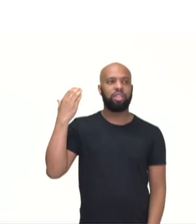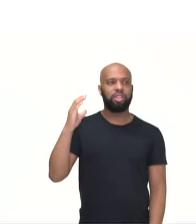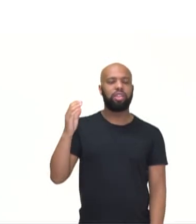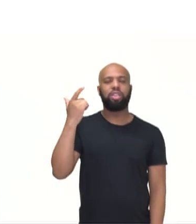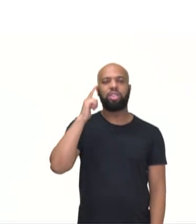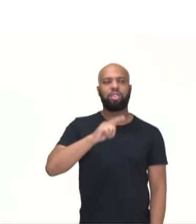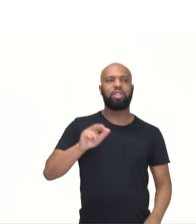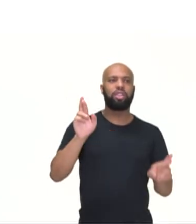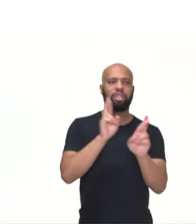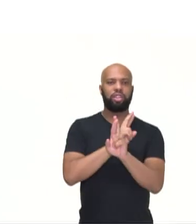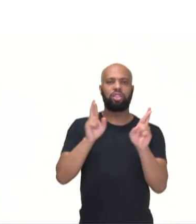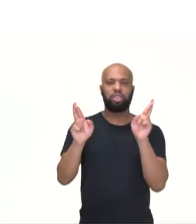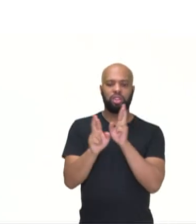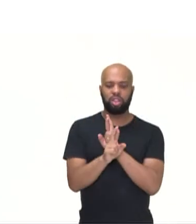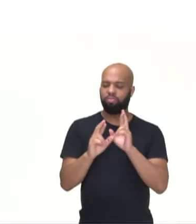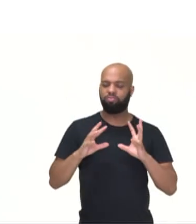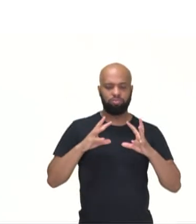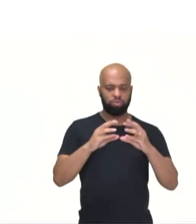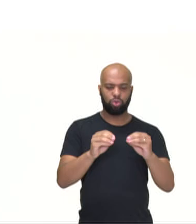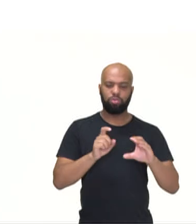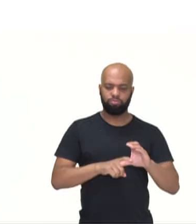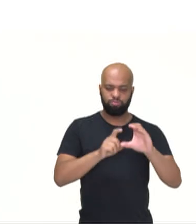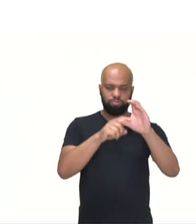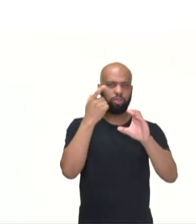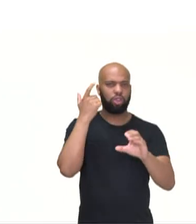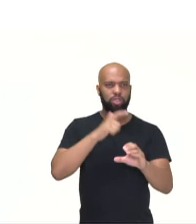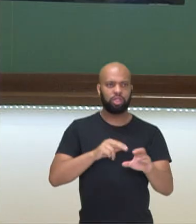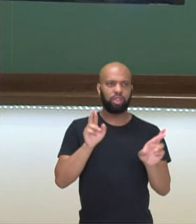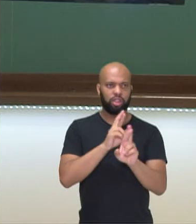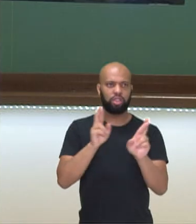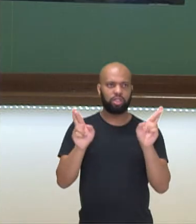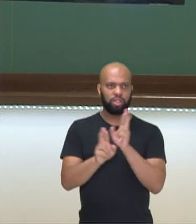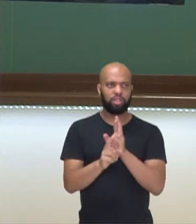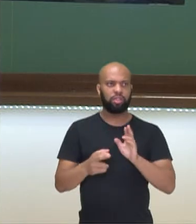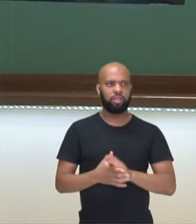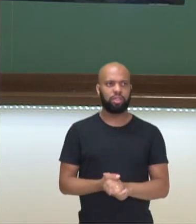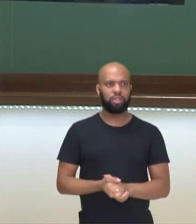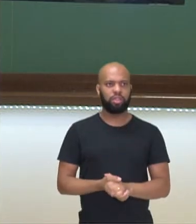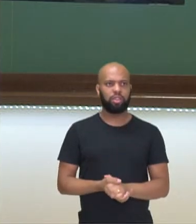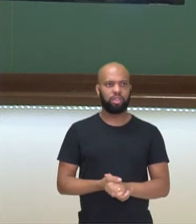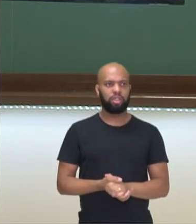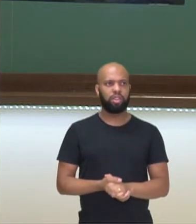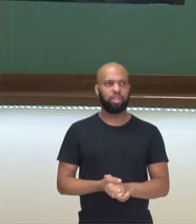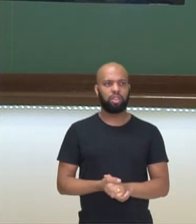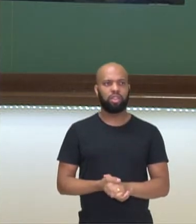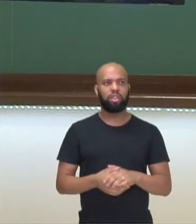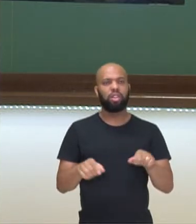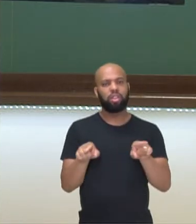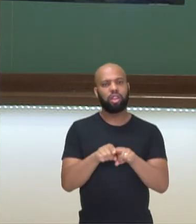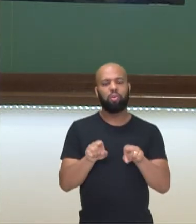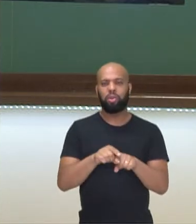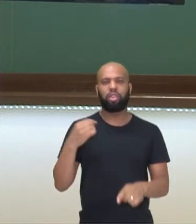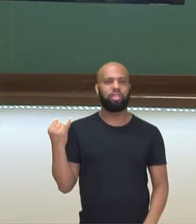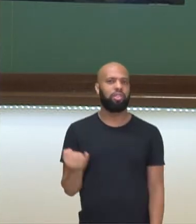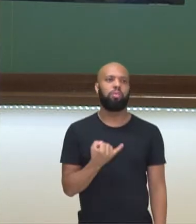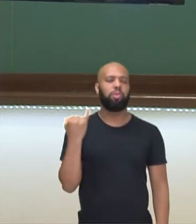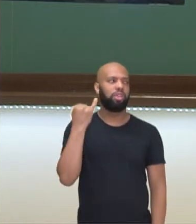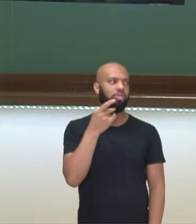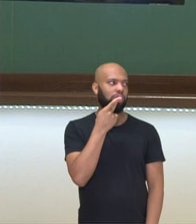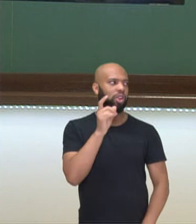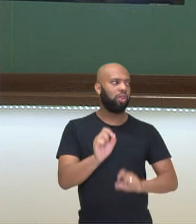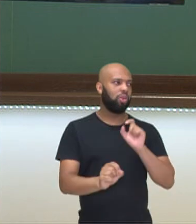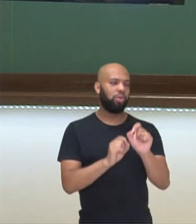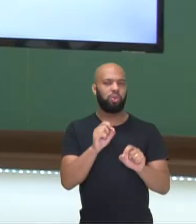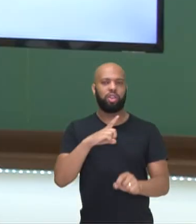relacionar-se com a vila, com a cidade local, com o centro regional e com a metrópole regional. Além disso, é importante frisar que a rede